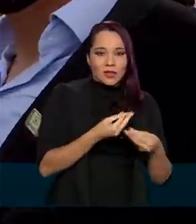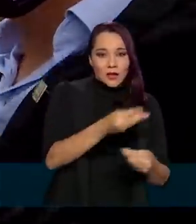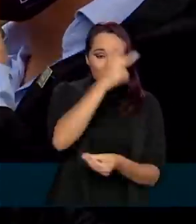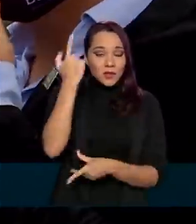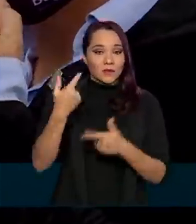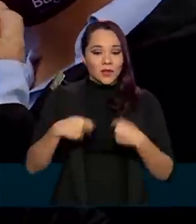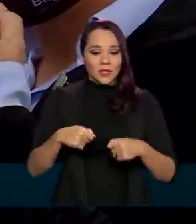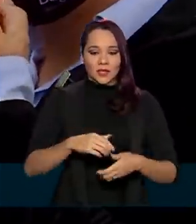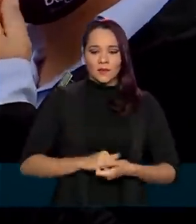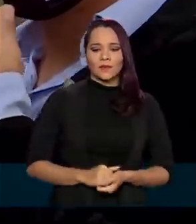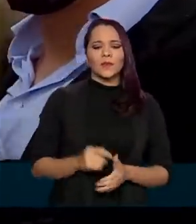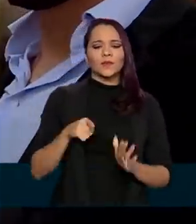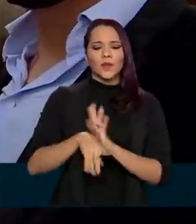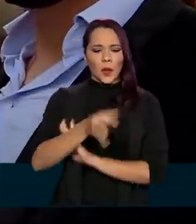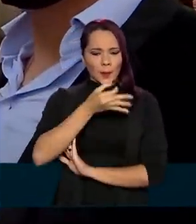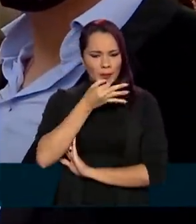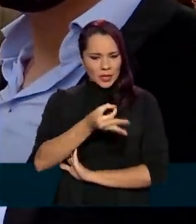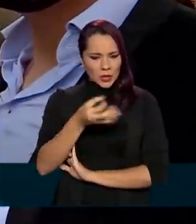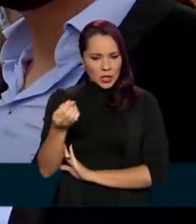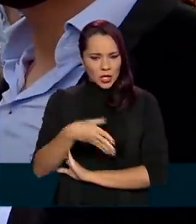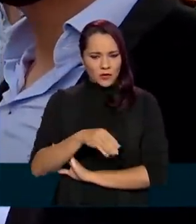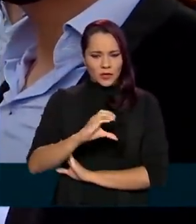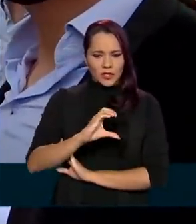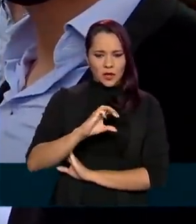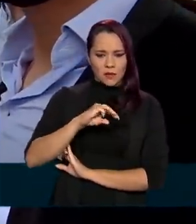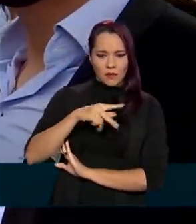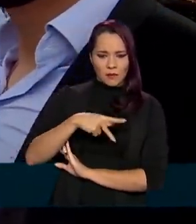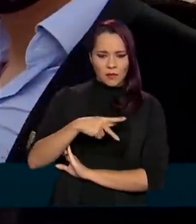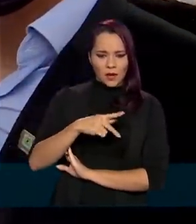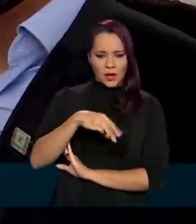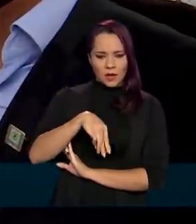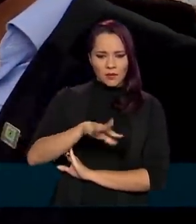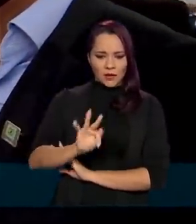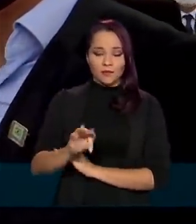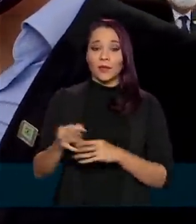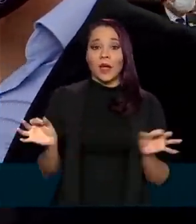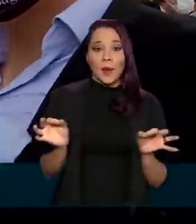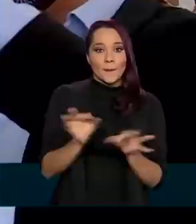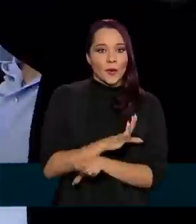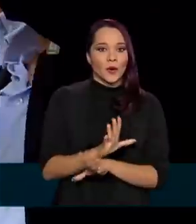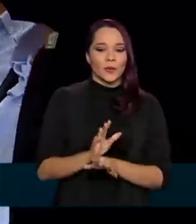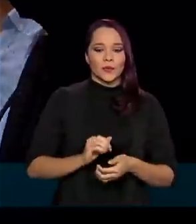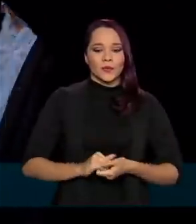Presidente, sua opinião sobre a nova CPMF. Acabou a entrevista? Valeu. Valeu, gente.